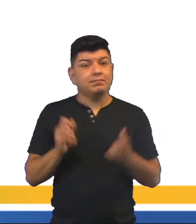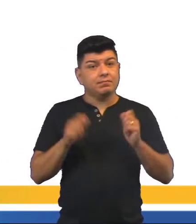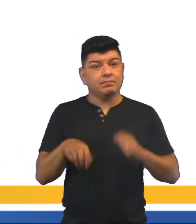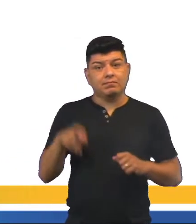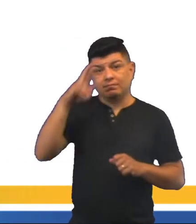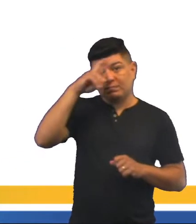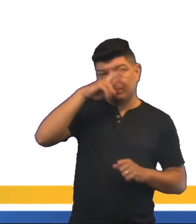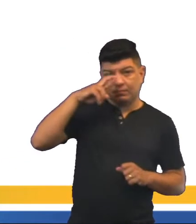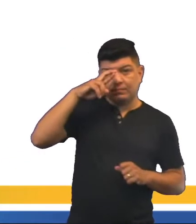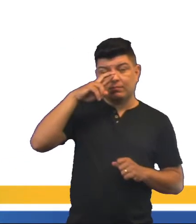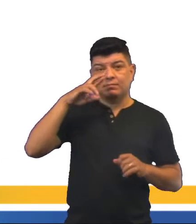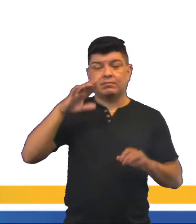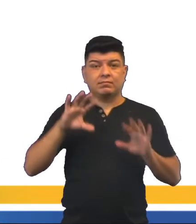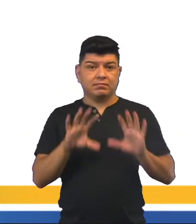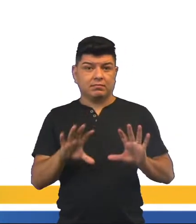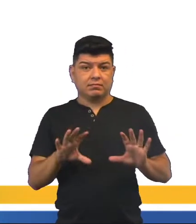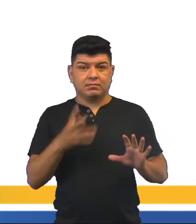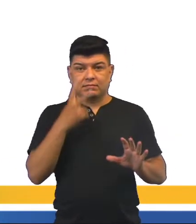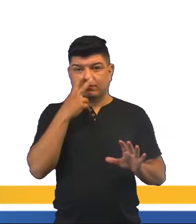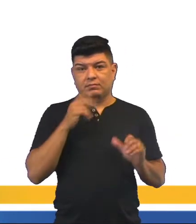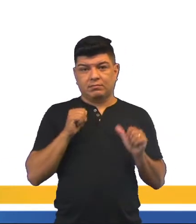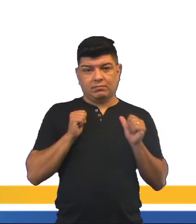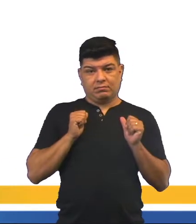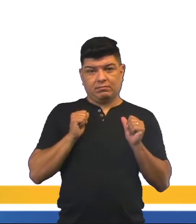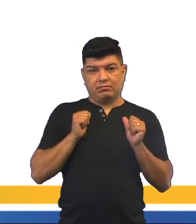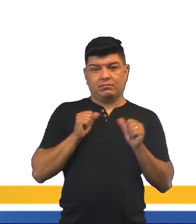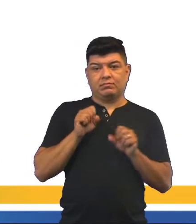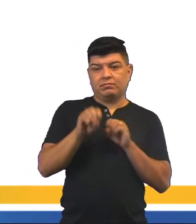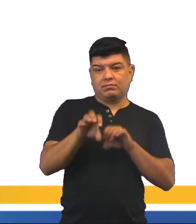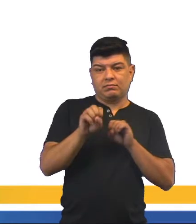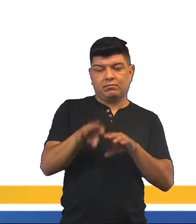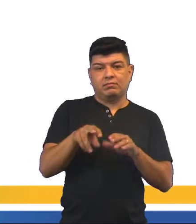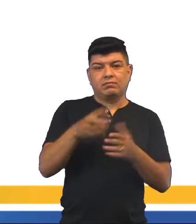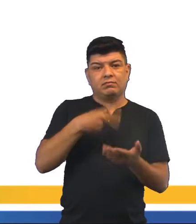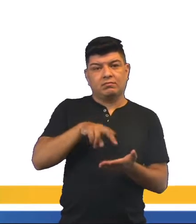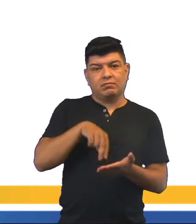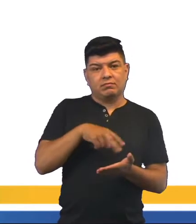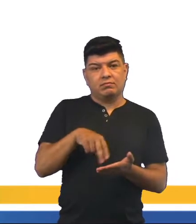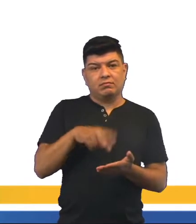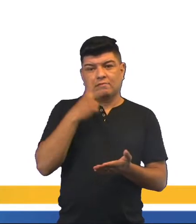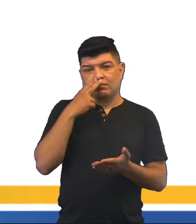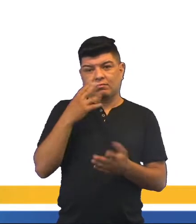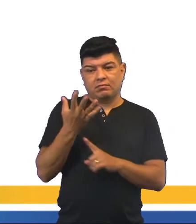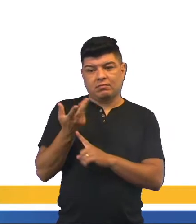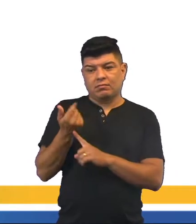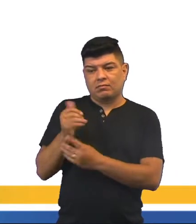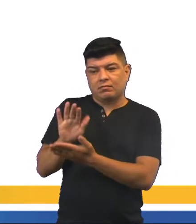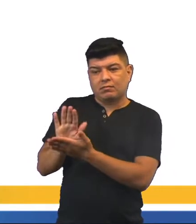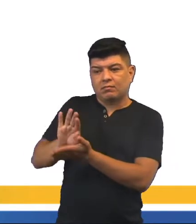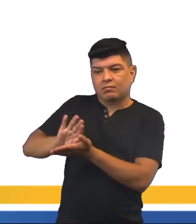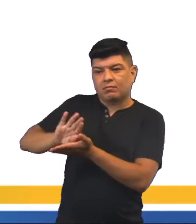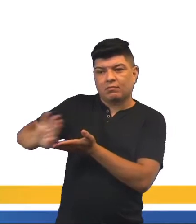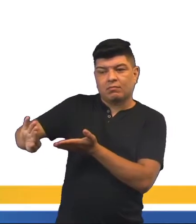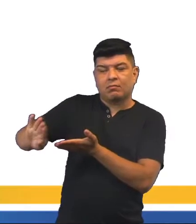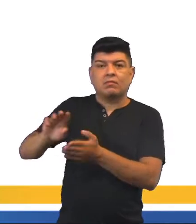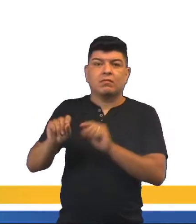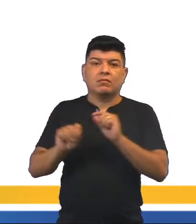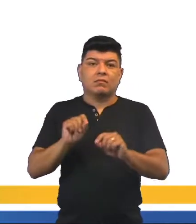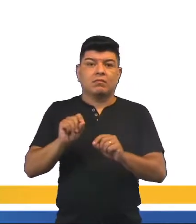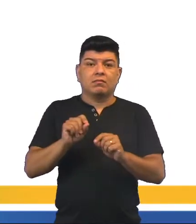Pode-se observar certa acomodação no ensino da dança, deixando a arte de lado e